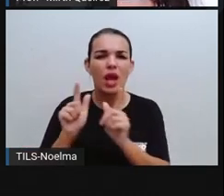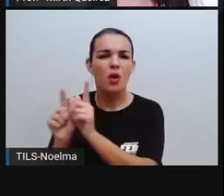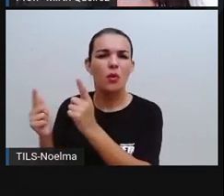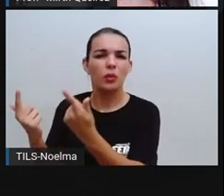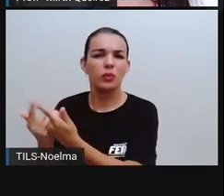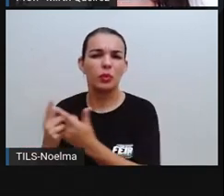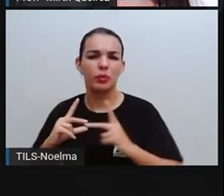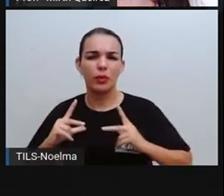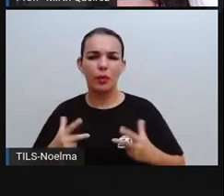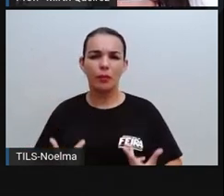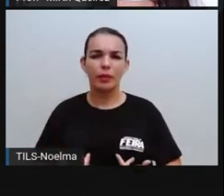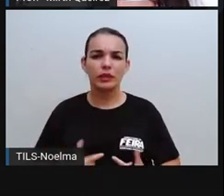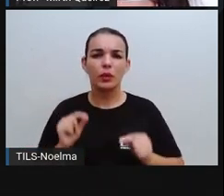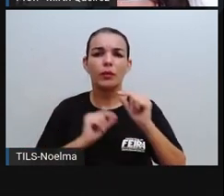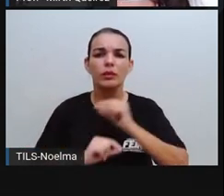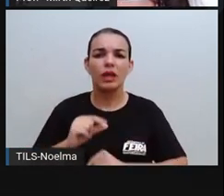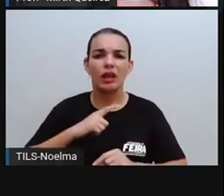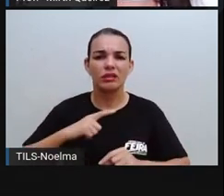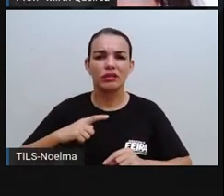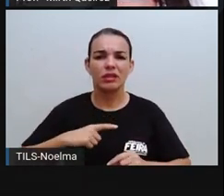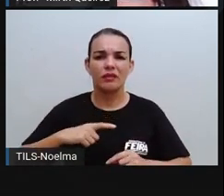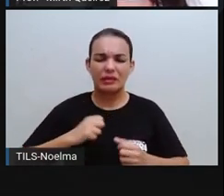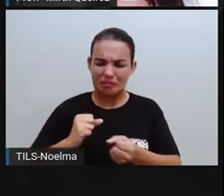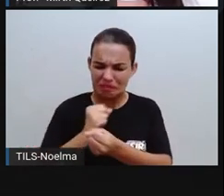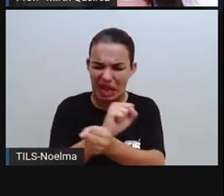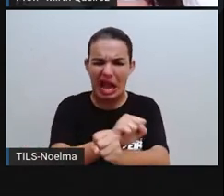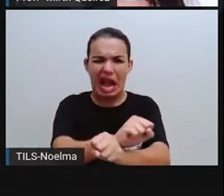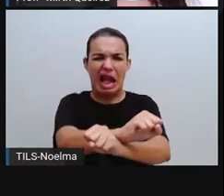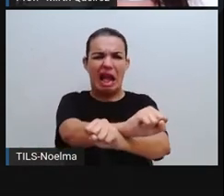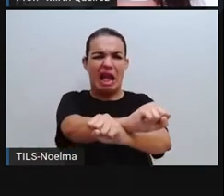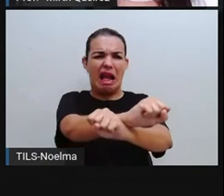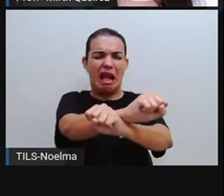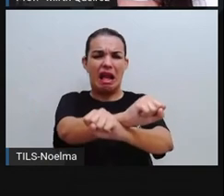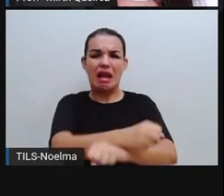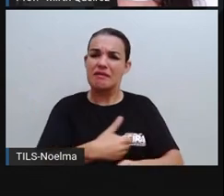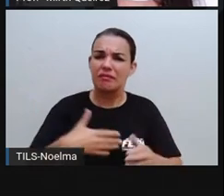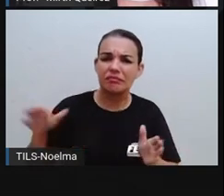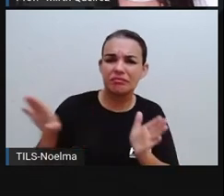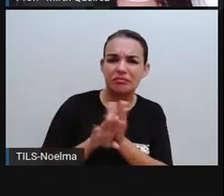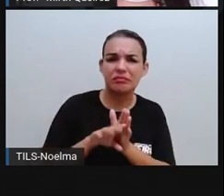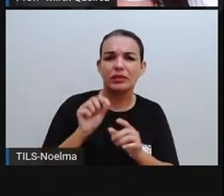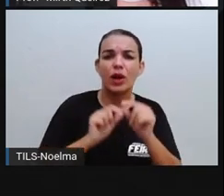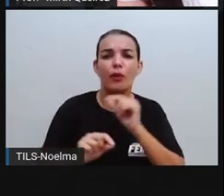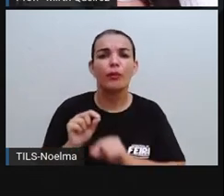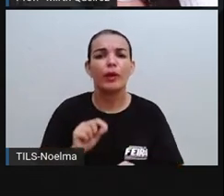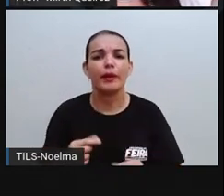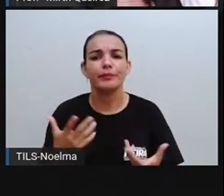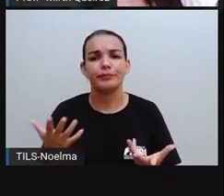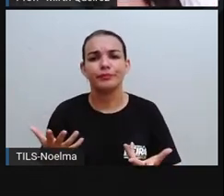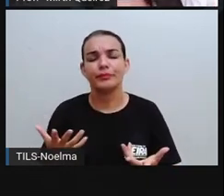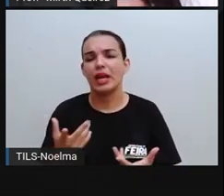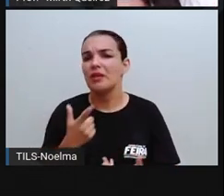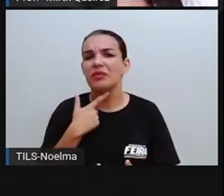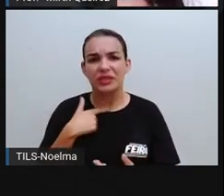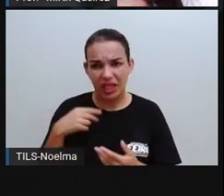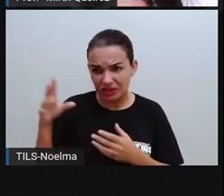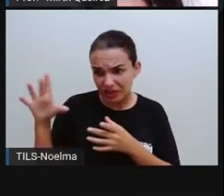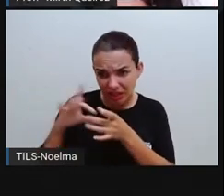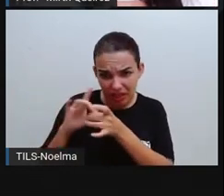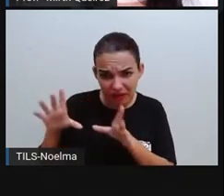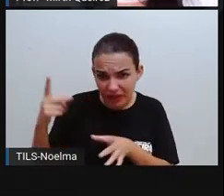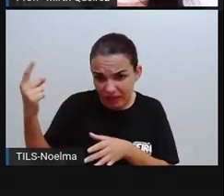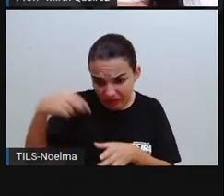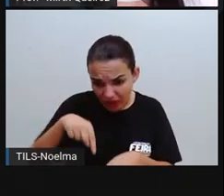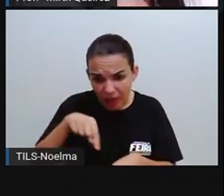as primeiras migrações que aconteceram no Brasil, foram dos europeus, portugueses para o Brasil, ocorreu de forma voluntária. Eles vieram porque